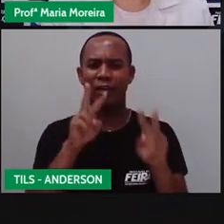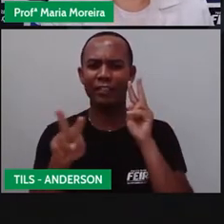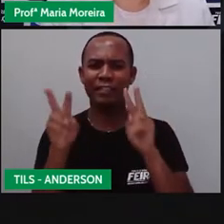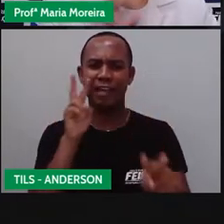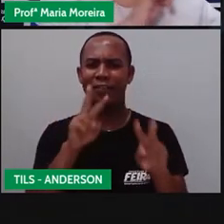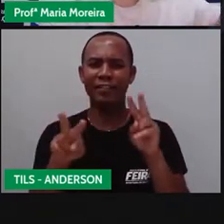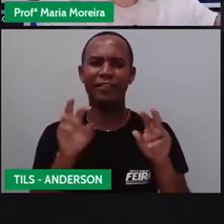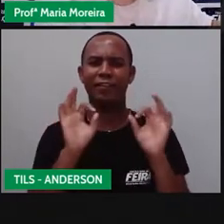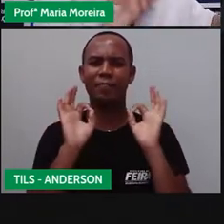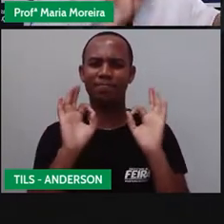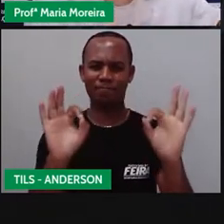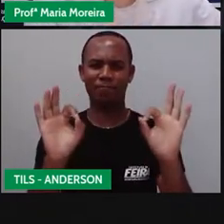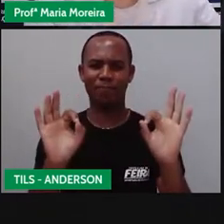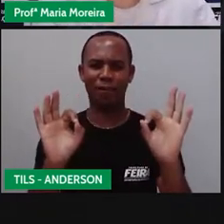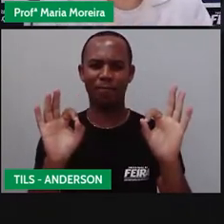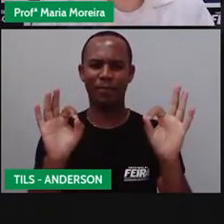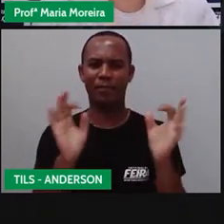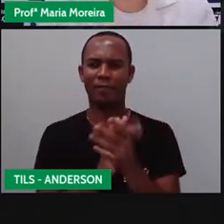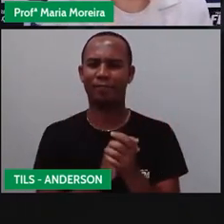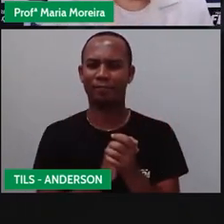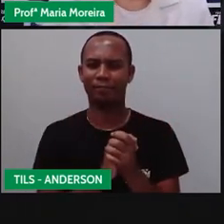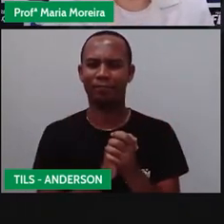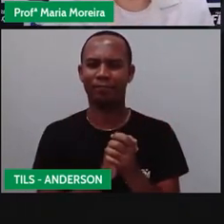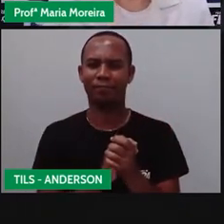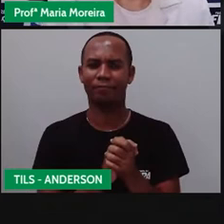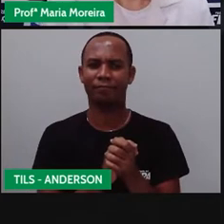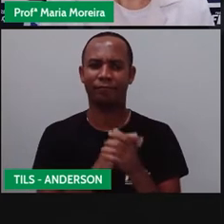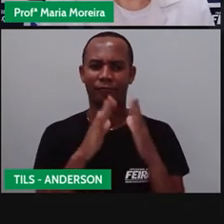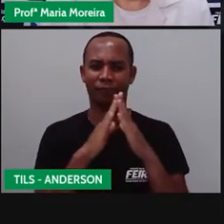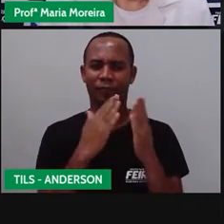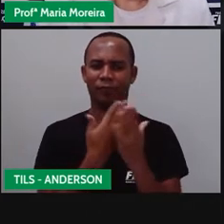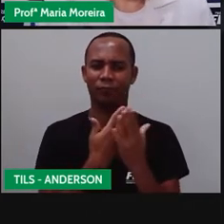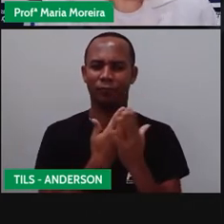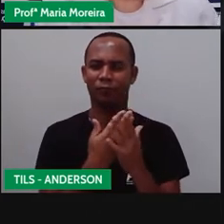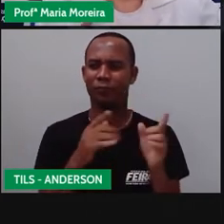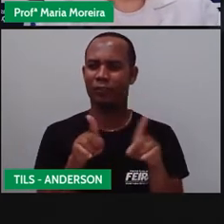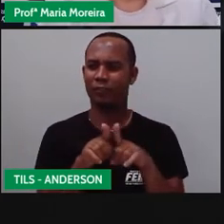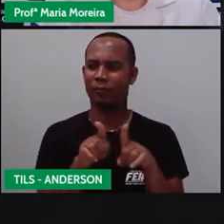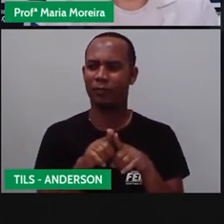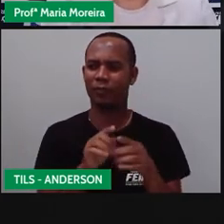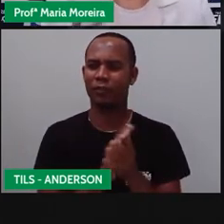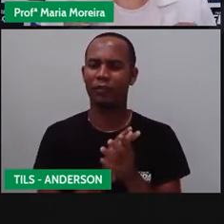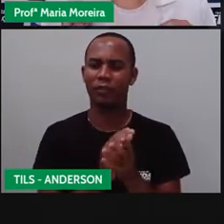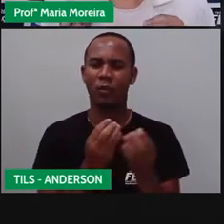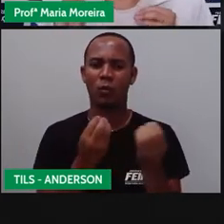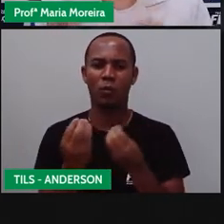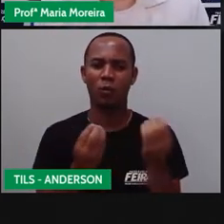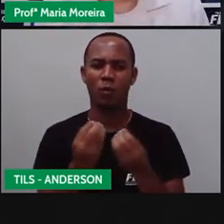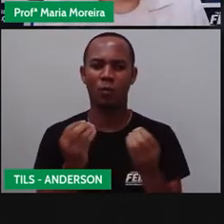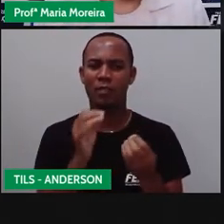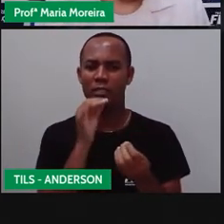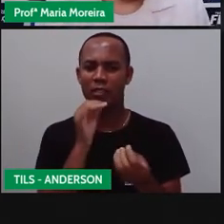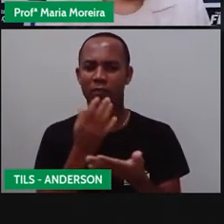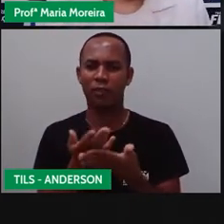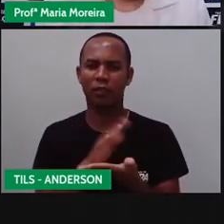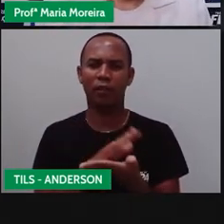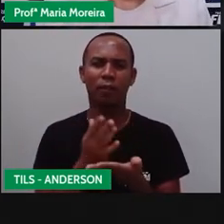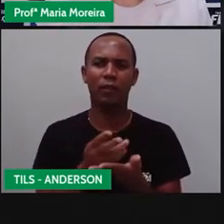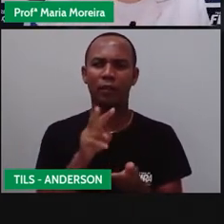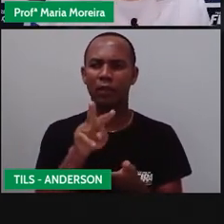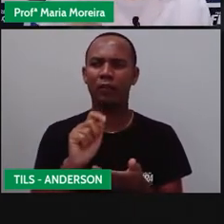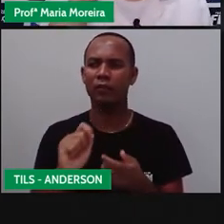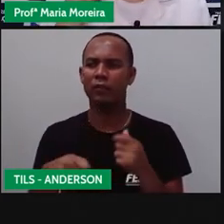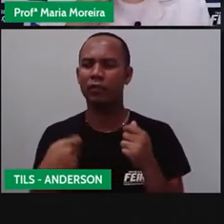Pois é, por isso que eu disse que você ia amar essa aula. Bom, como é que a gente faz para interpretá-los, não isso?